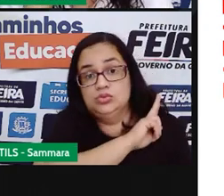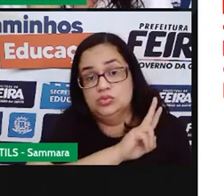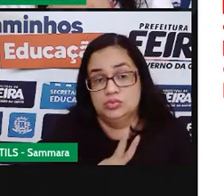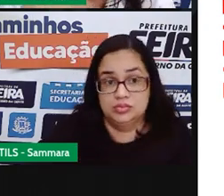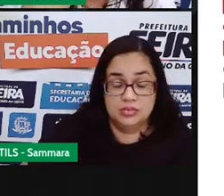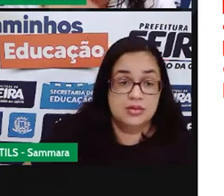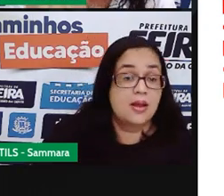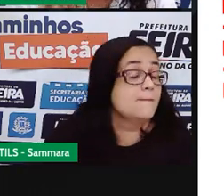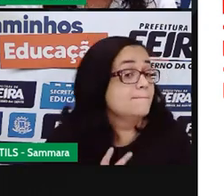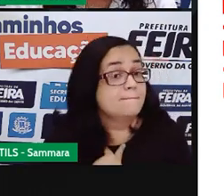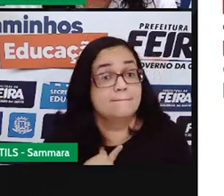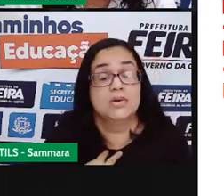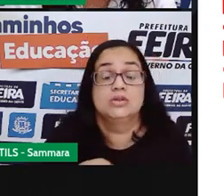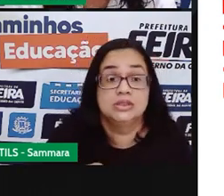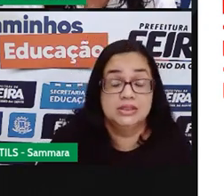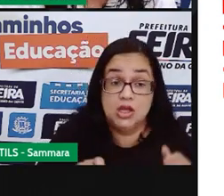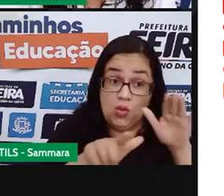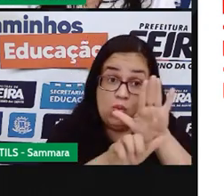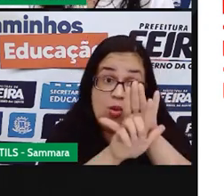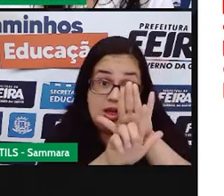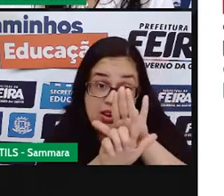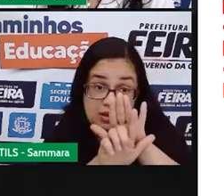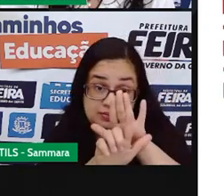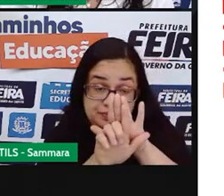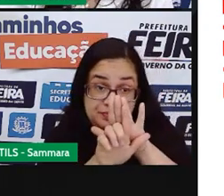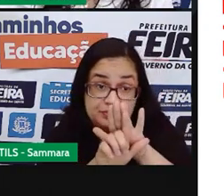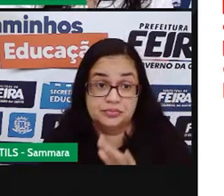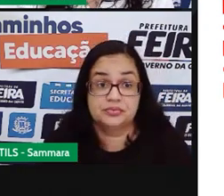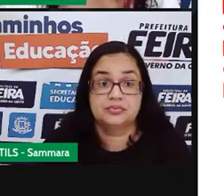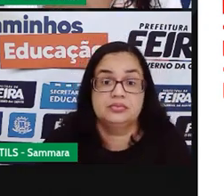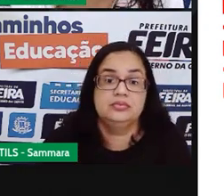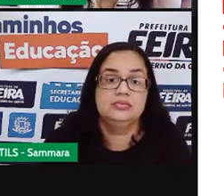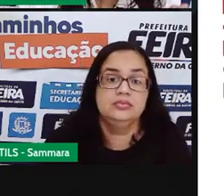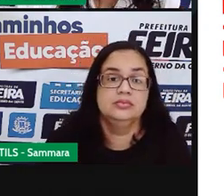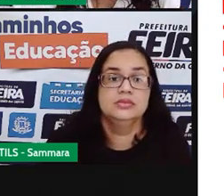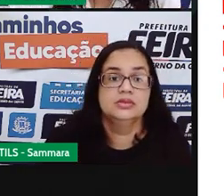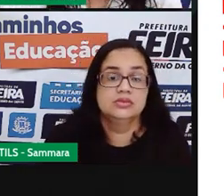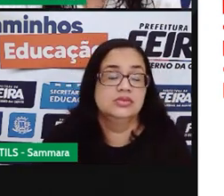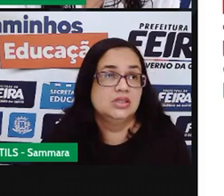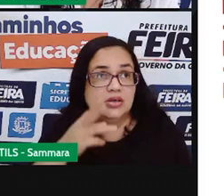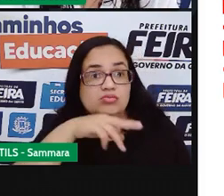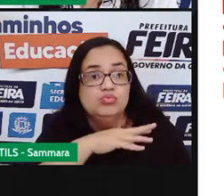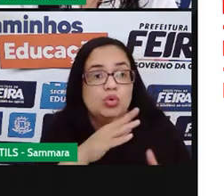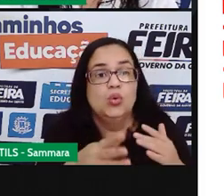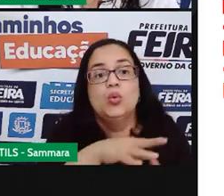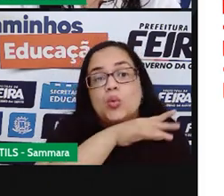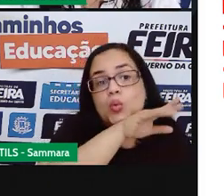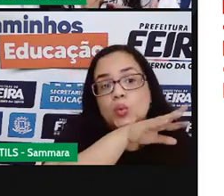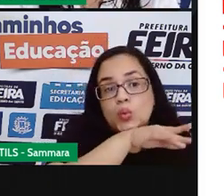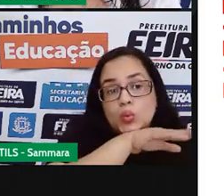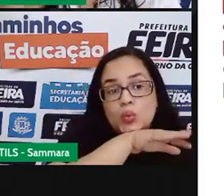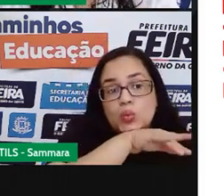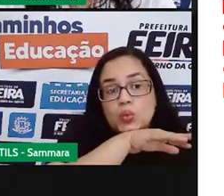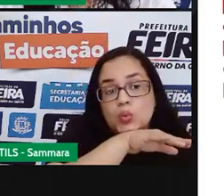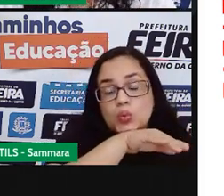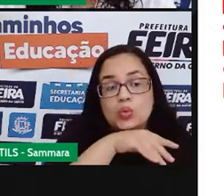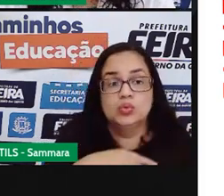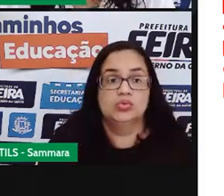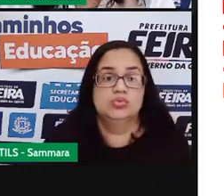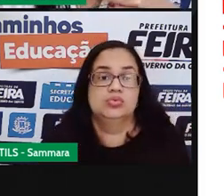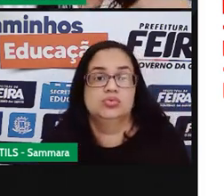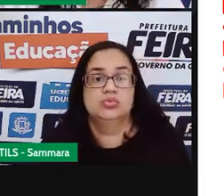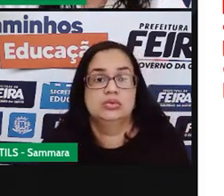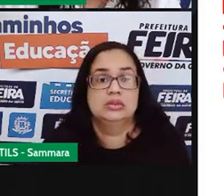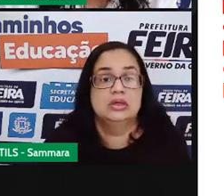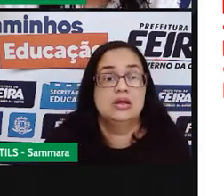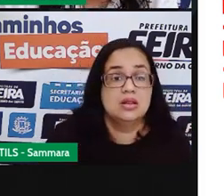podem criar uma lei que vá se chocar, que vá desfazer,